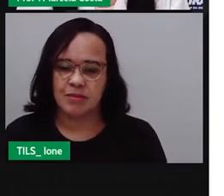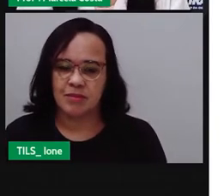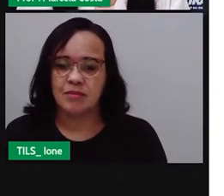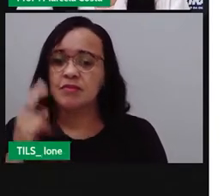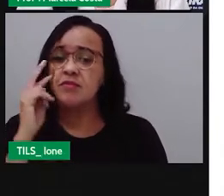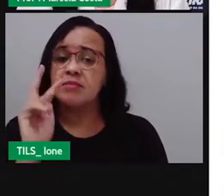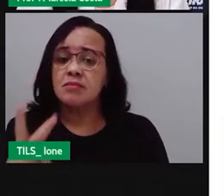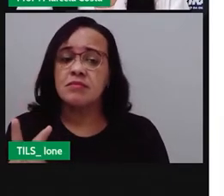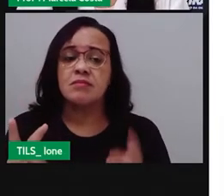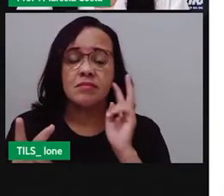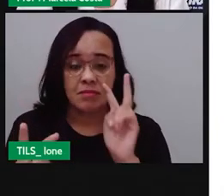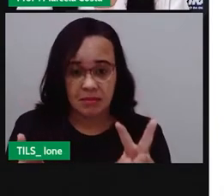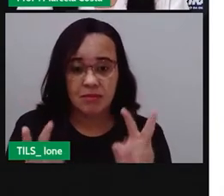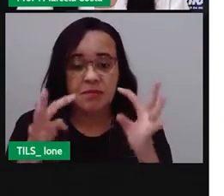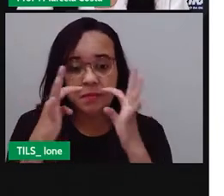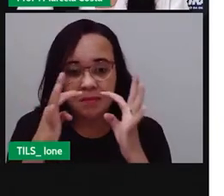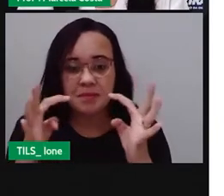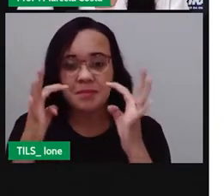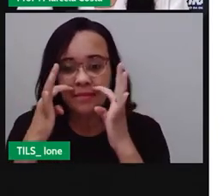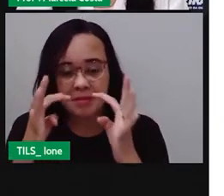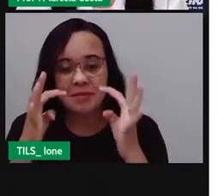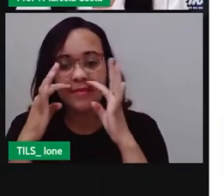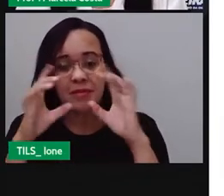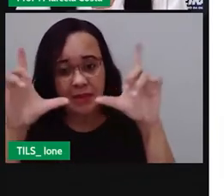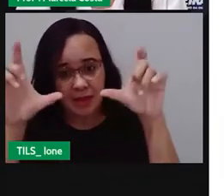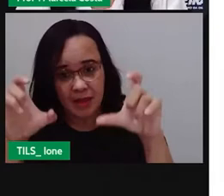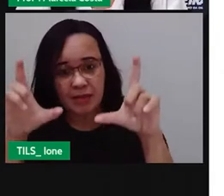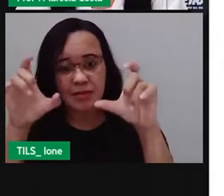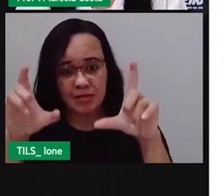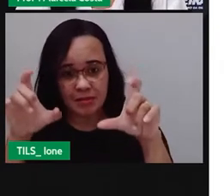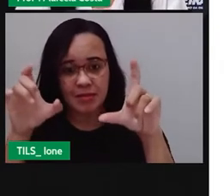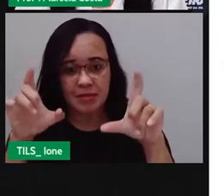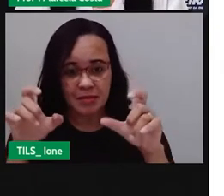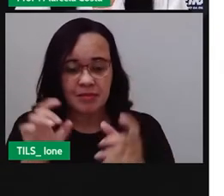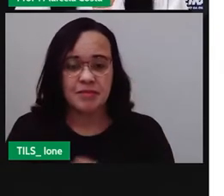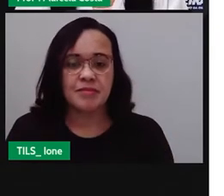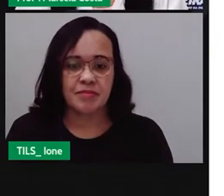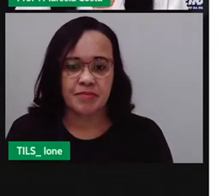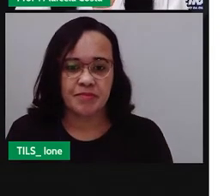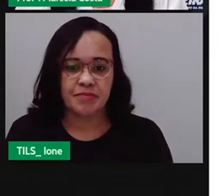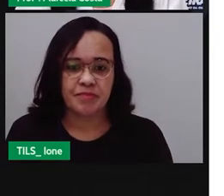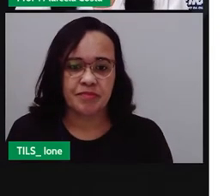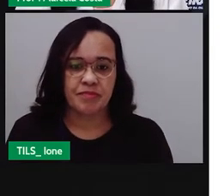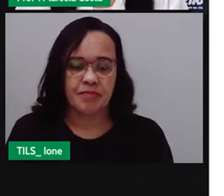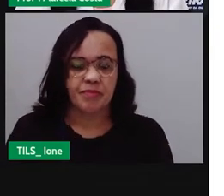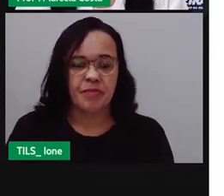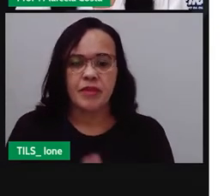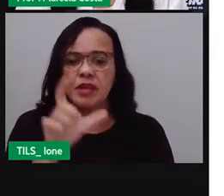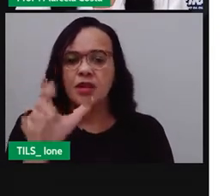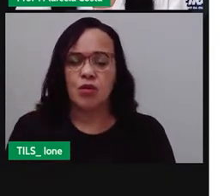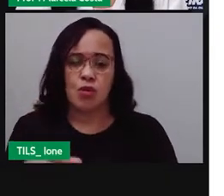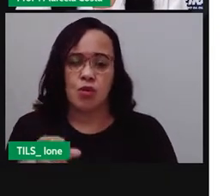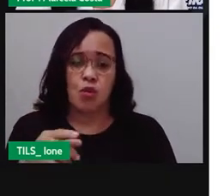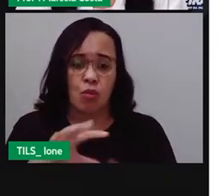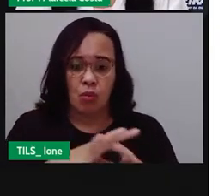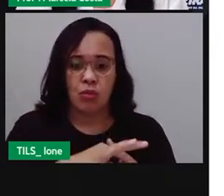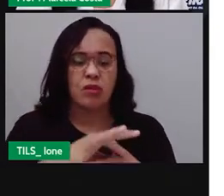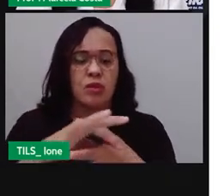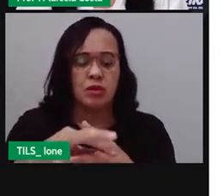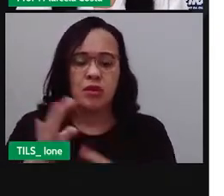vejam que um guia turístico digital, ele vai trazer informações